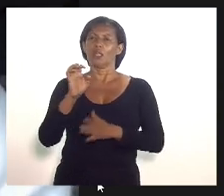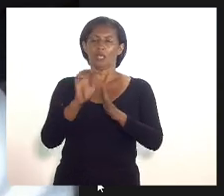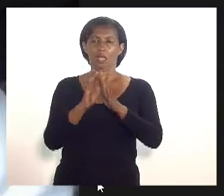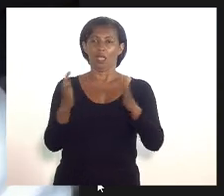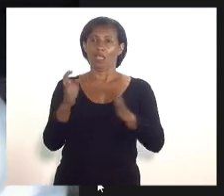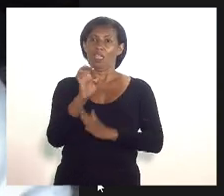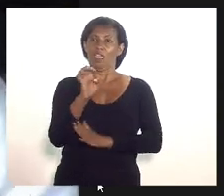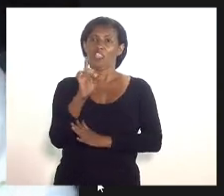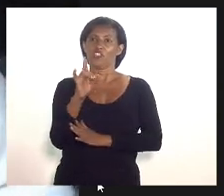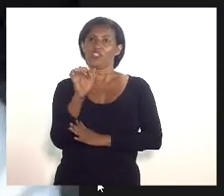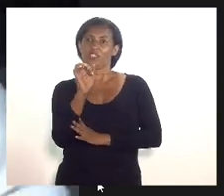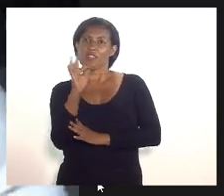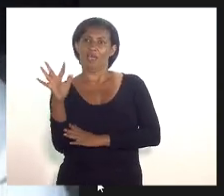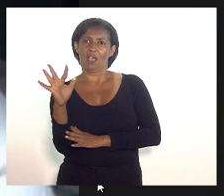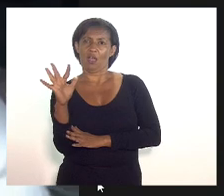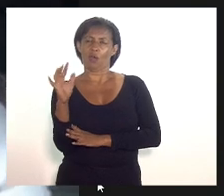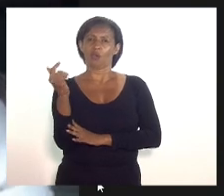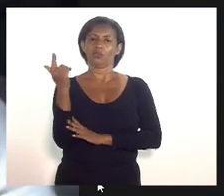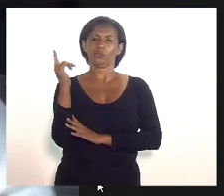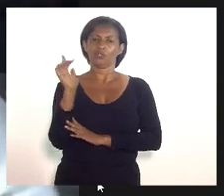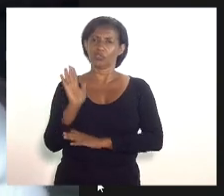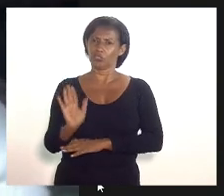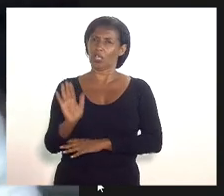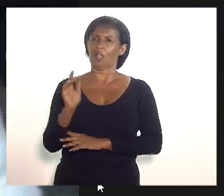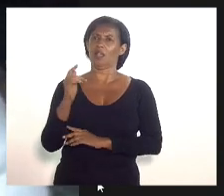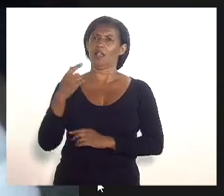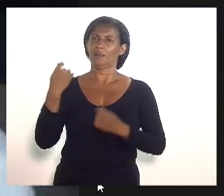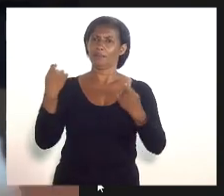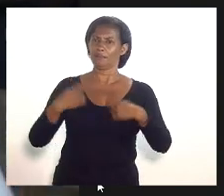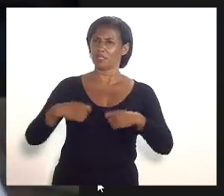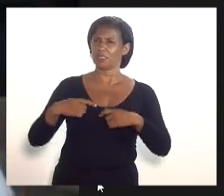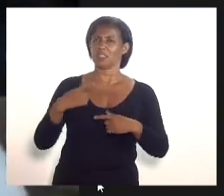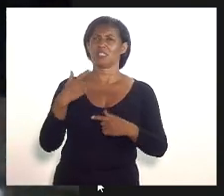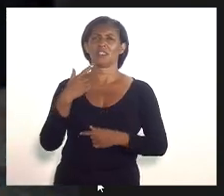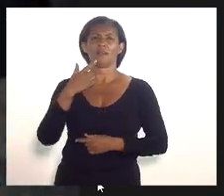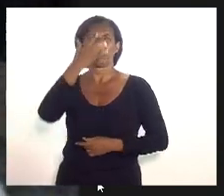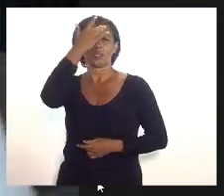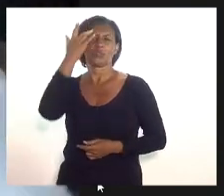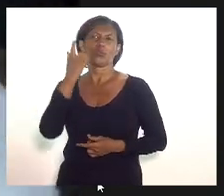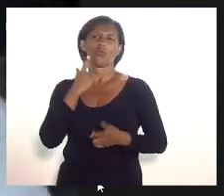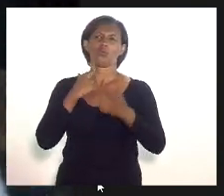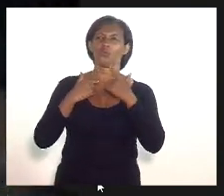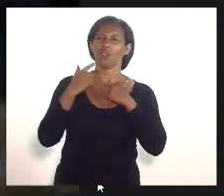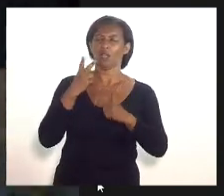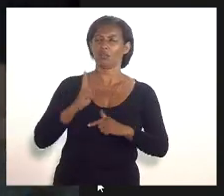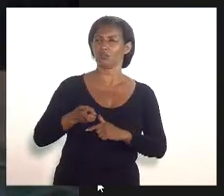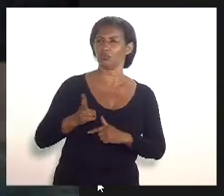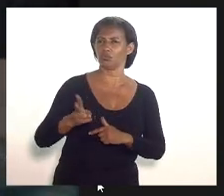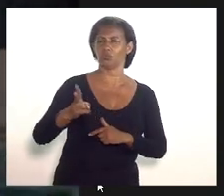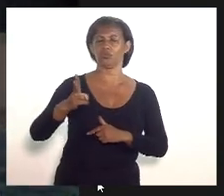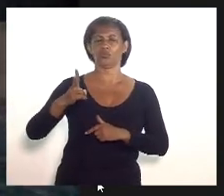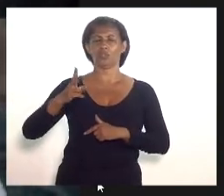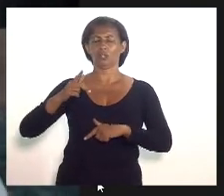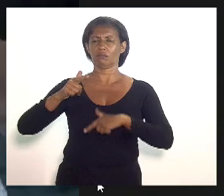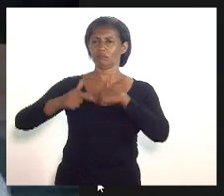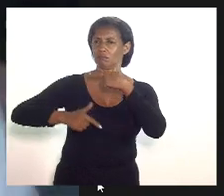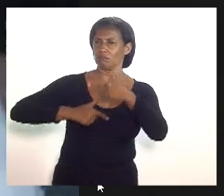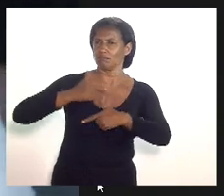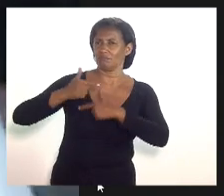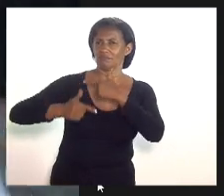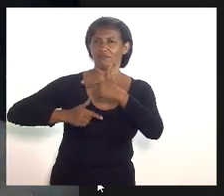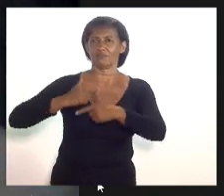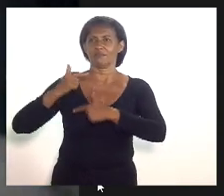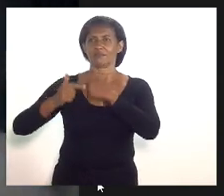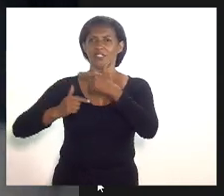para que pudéssemos ter noção daqueles que desejam prosseguir na carreira isso foi um